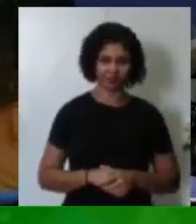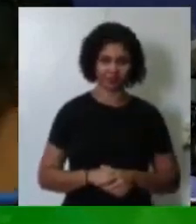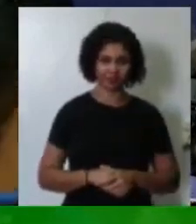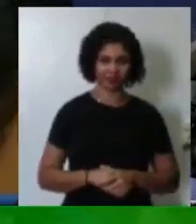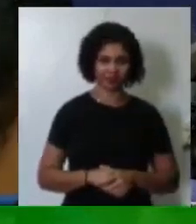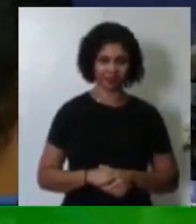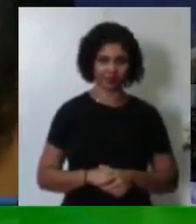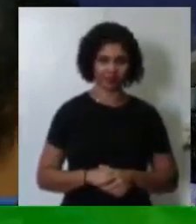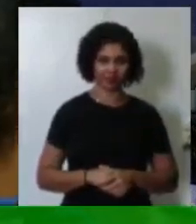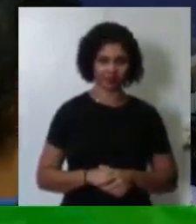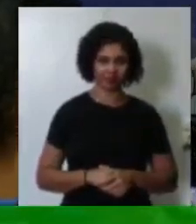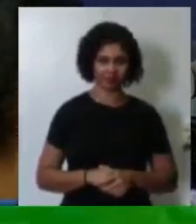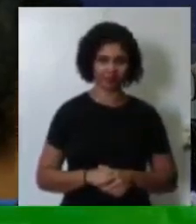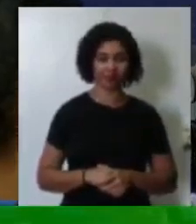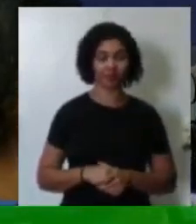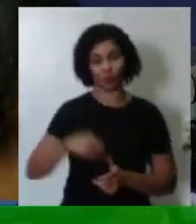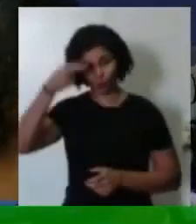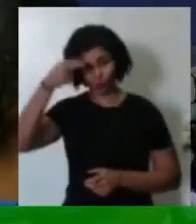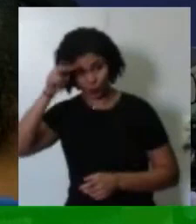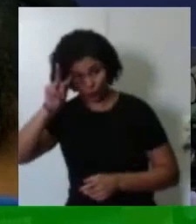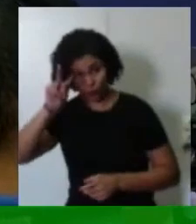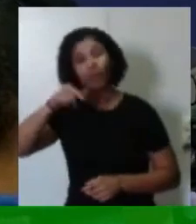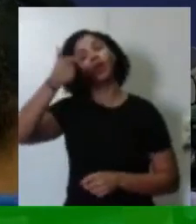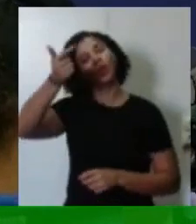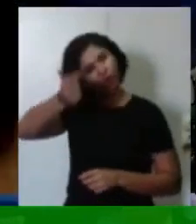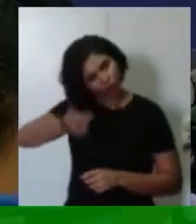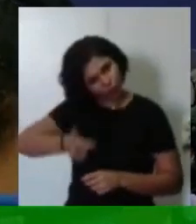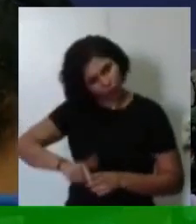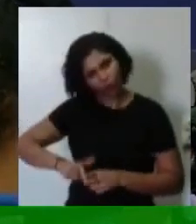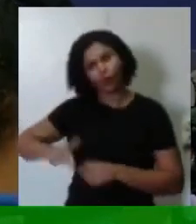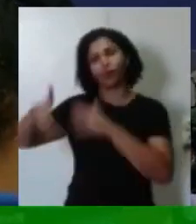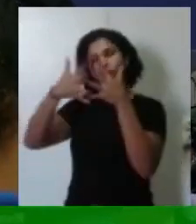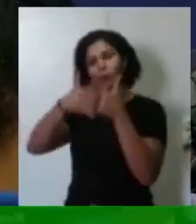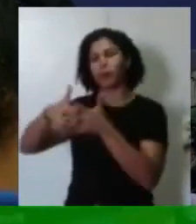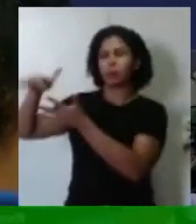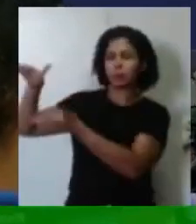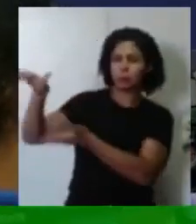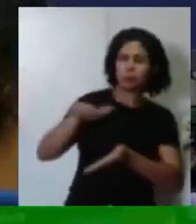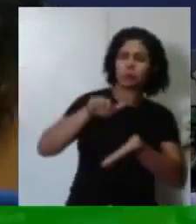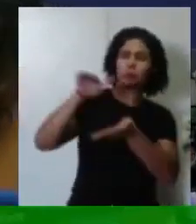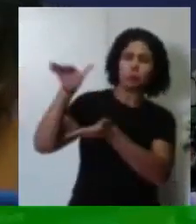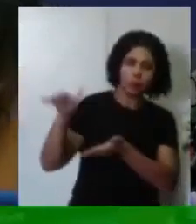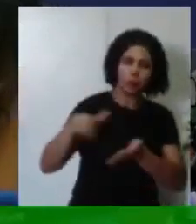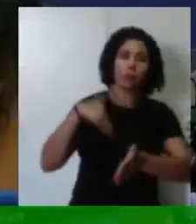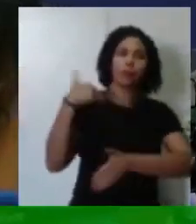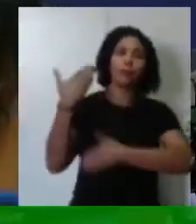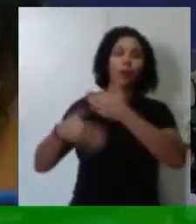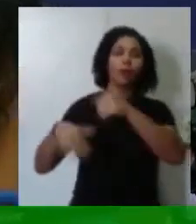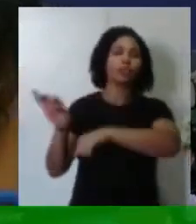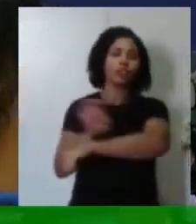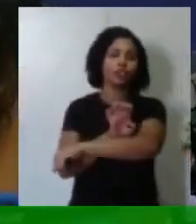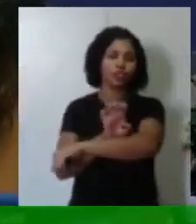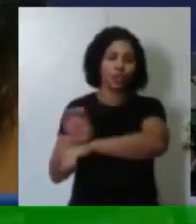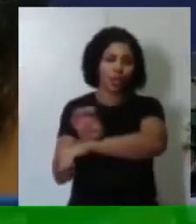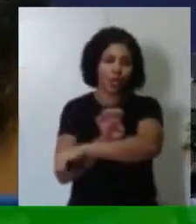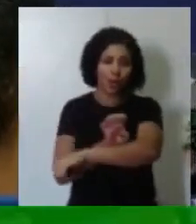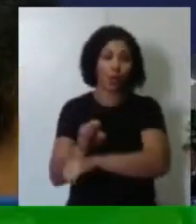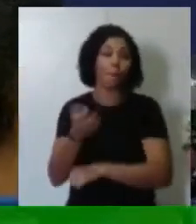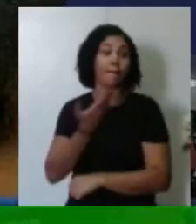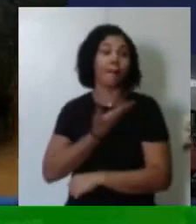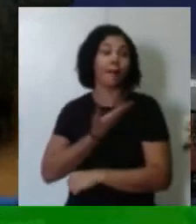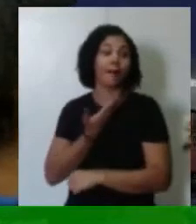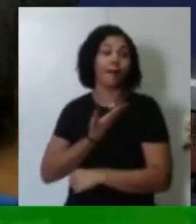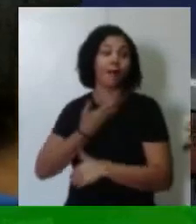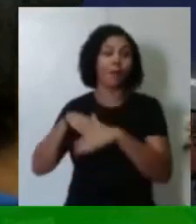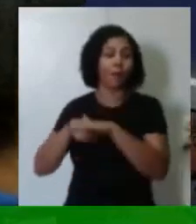Comecei, no segundo dia estava eu descarregando os equipamentos da televisão, depois participei do estágio, fiz uma grande amizade com o